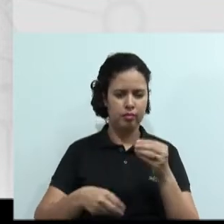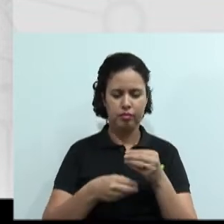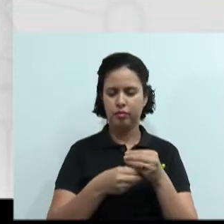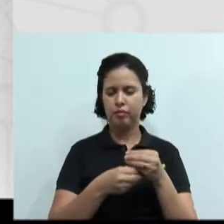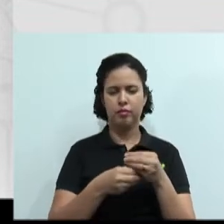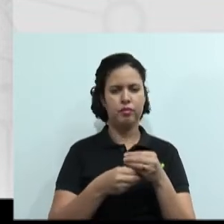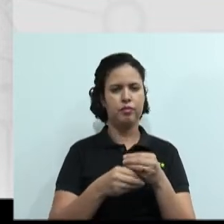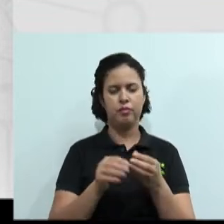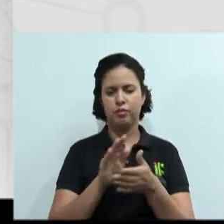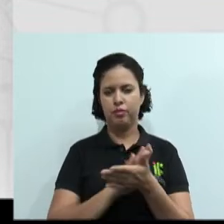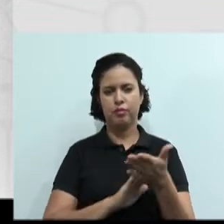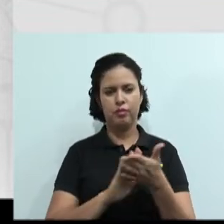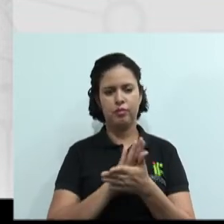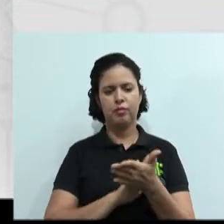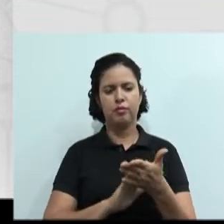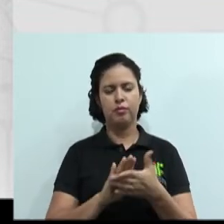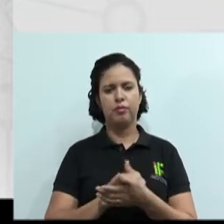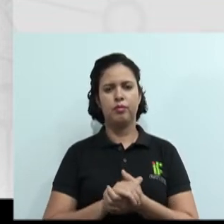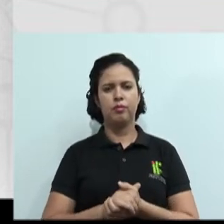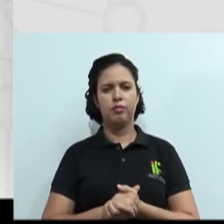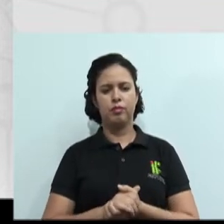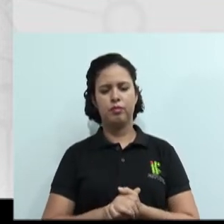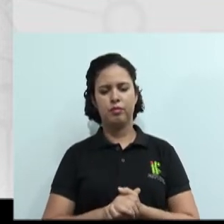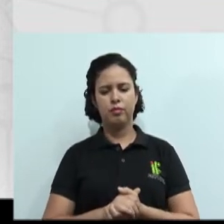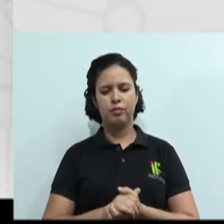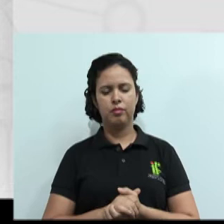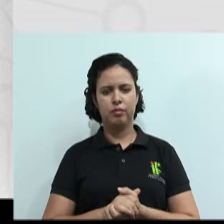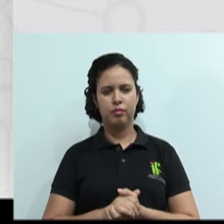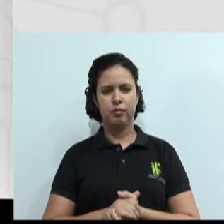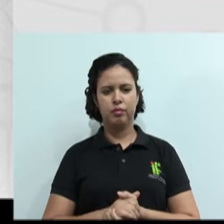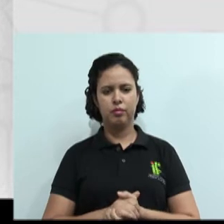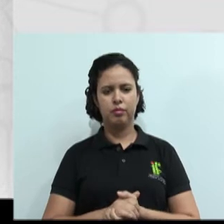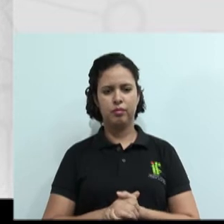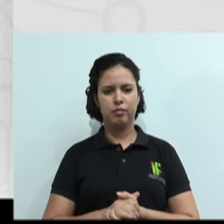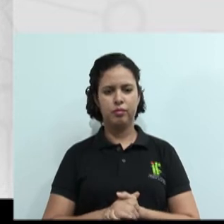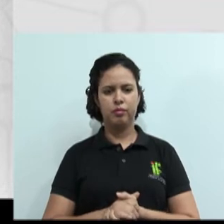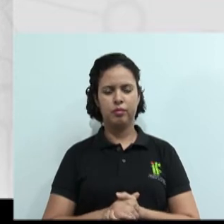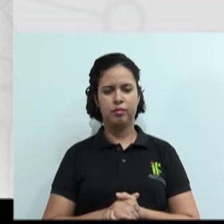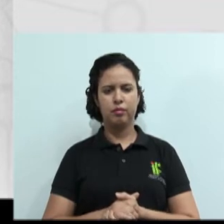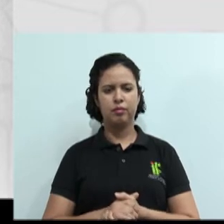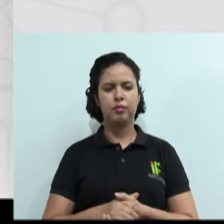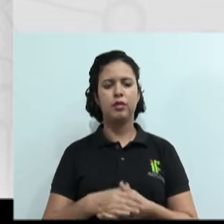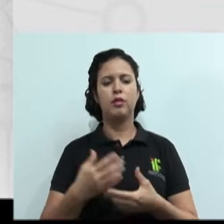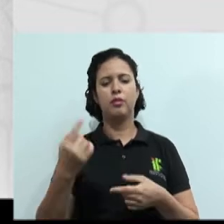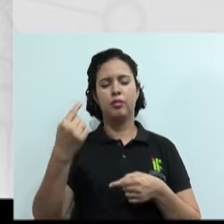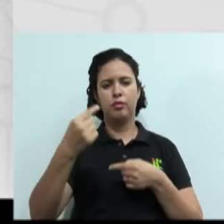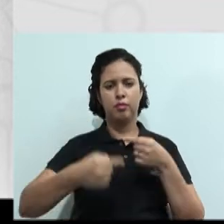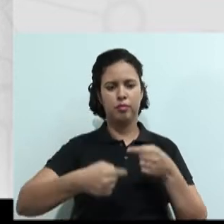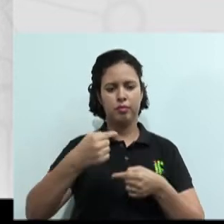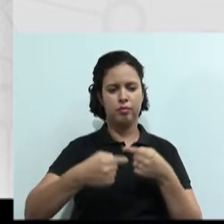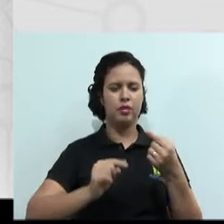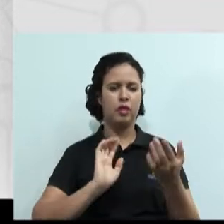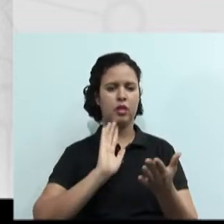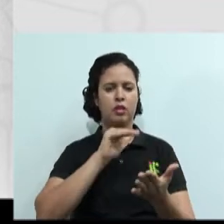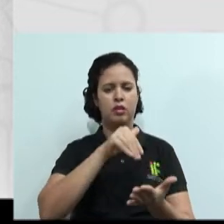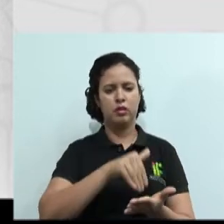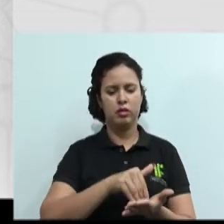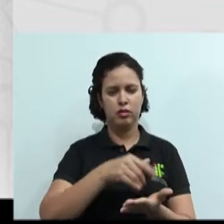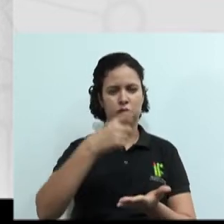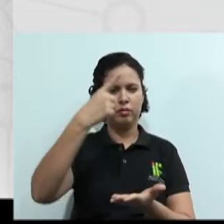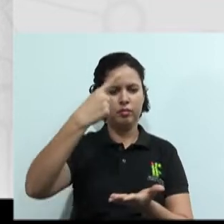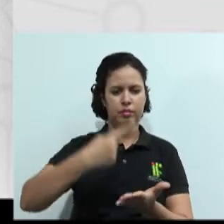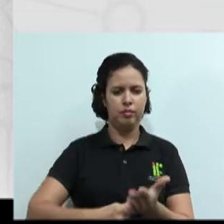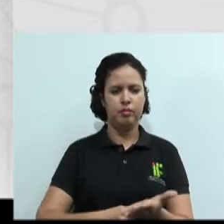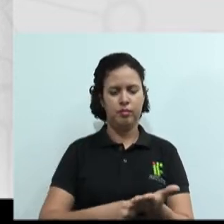pra sua negociação. Ok? Do conflito à cooperação. Agora nós vamos ver como é que nós